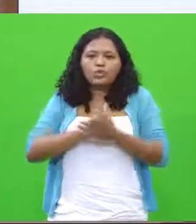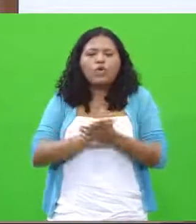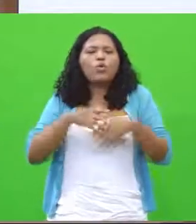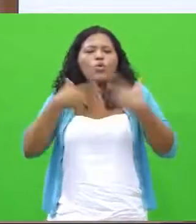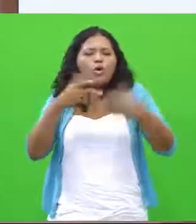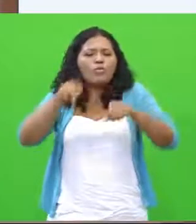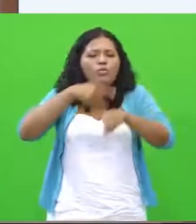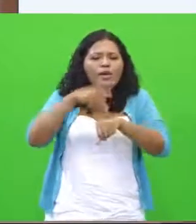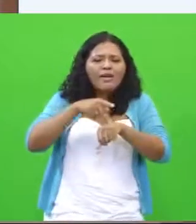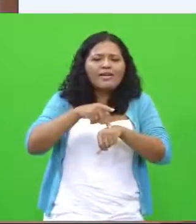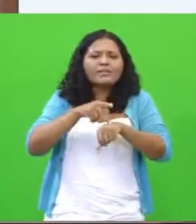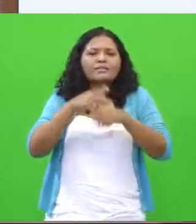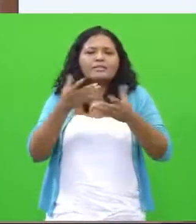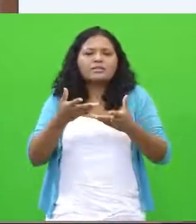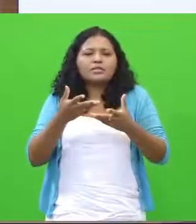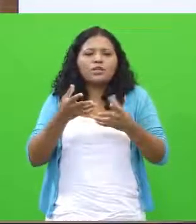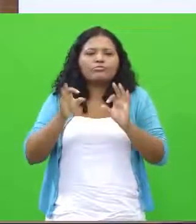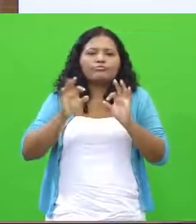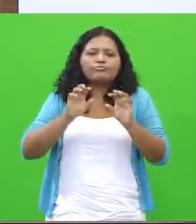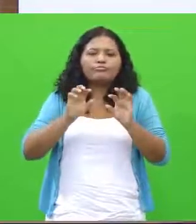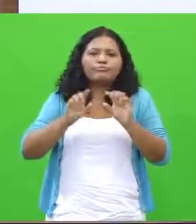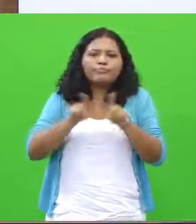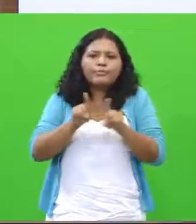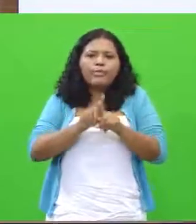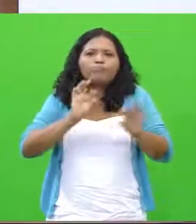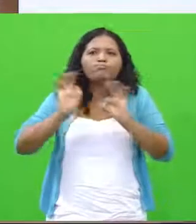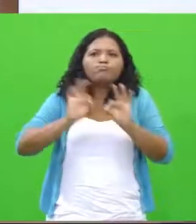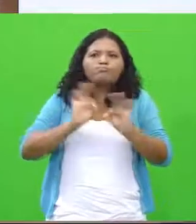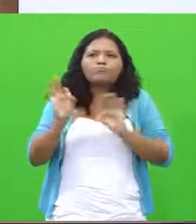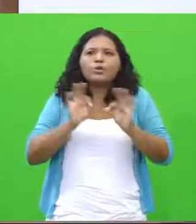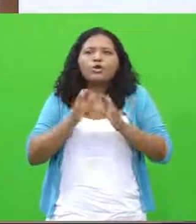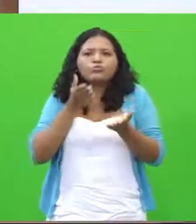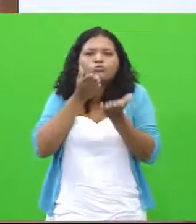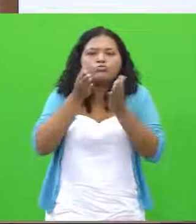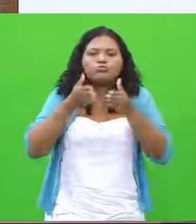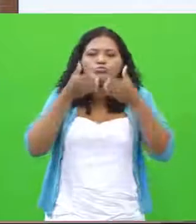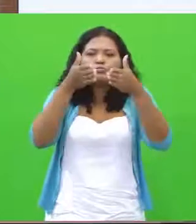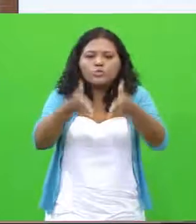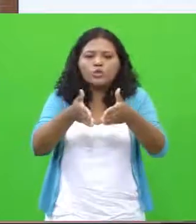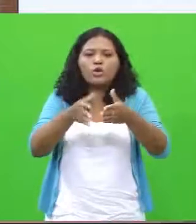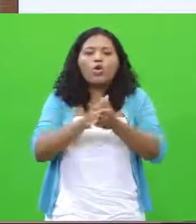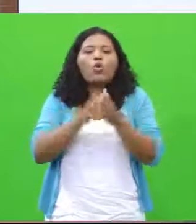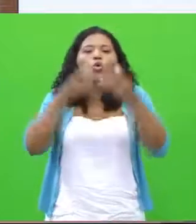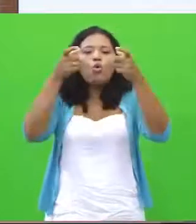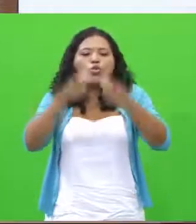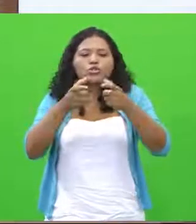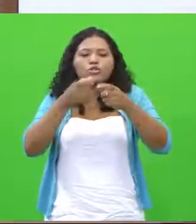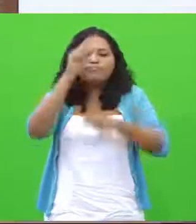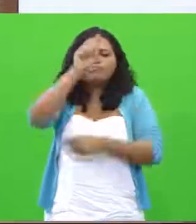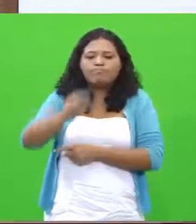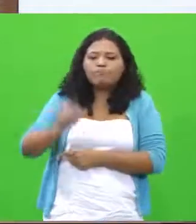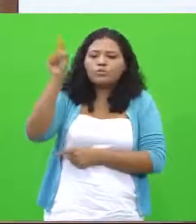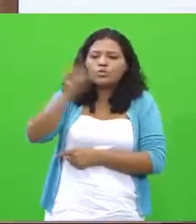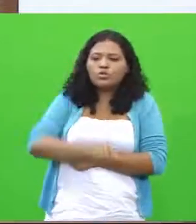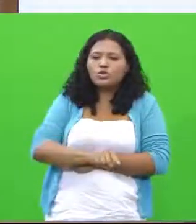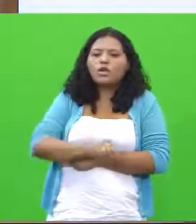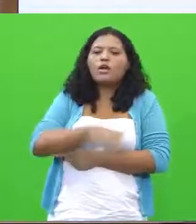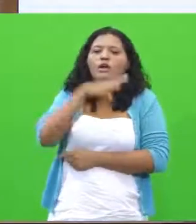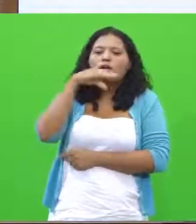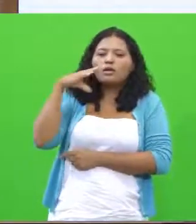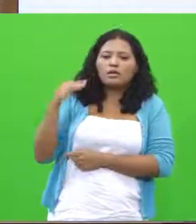países há uma autorregulamentação, onde é definitivamente proibido criança